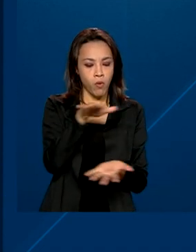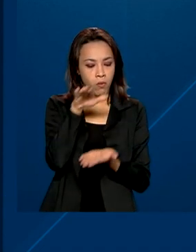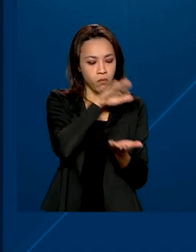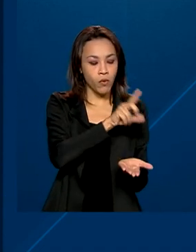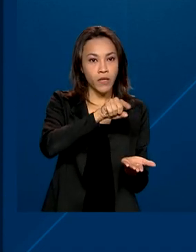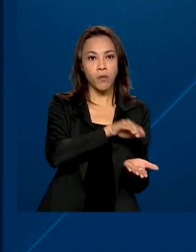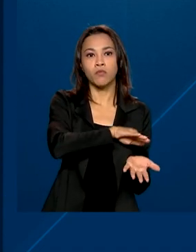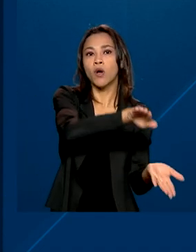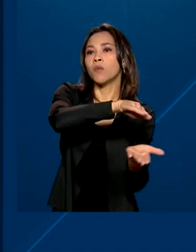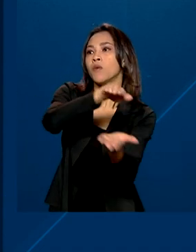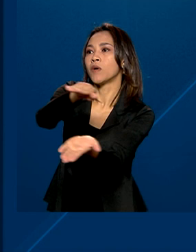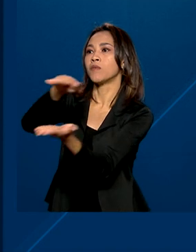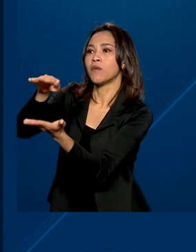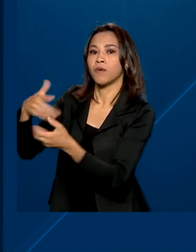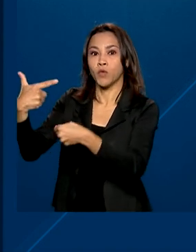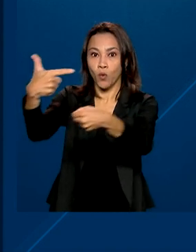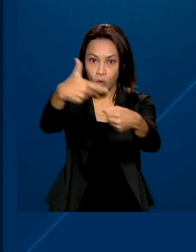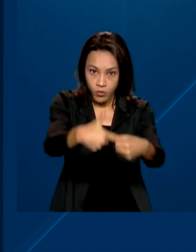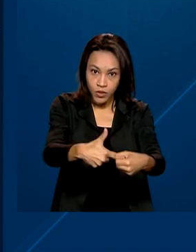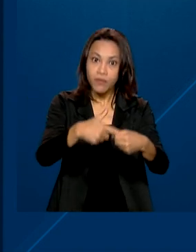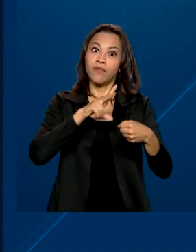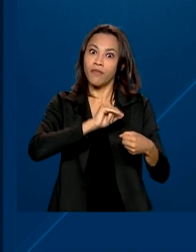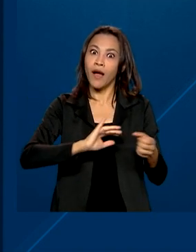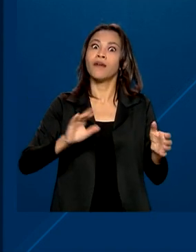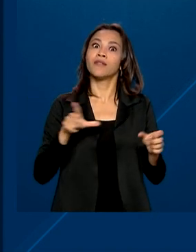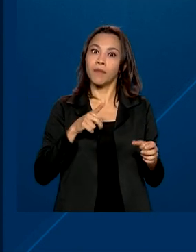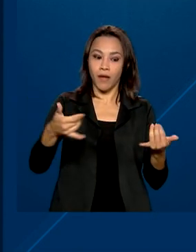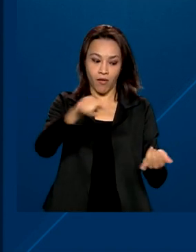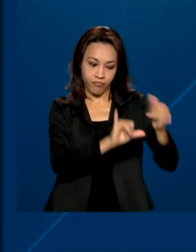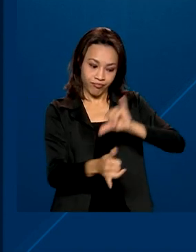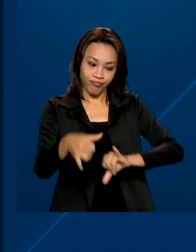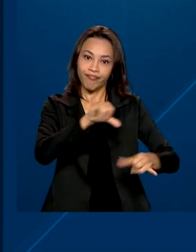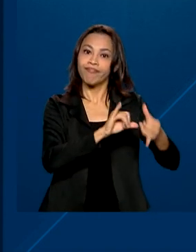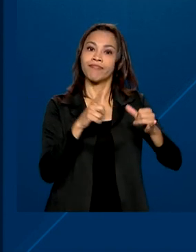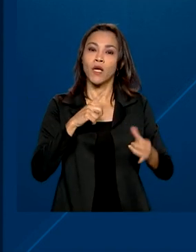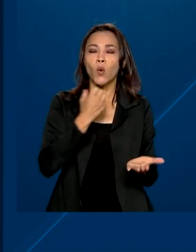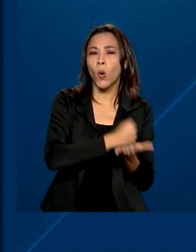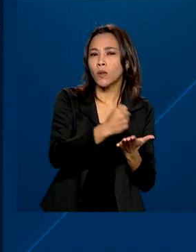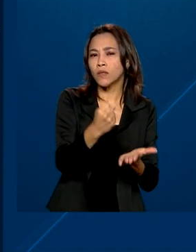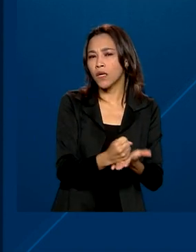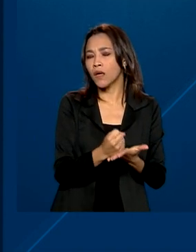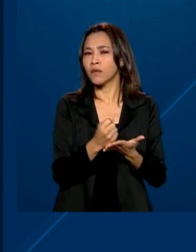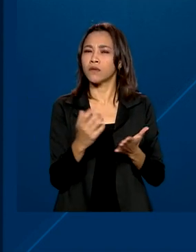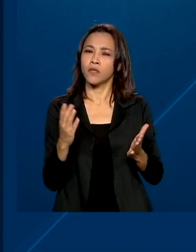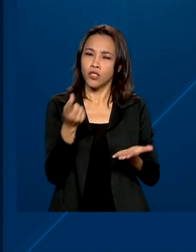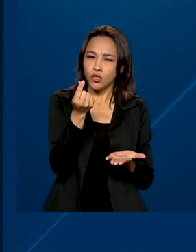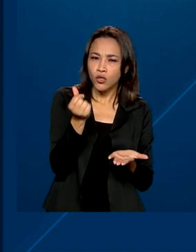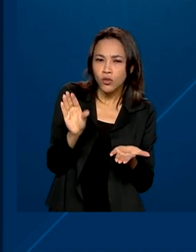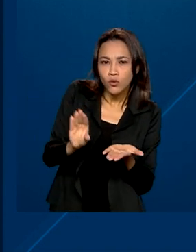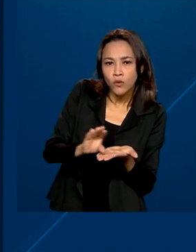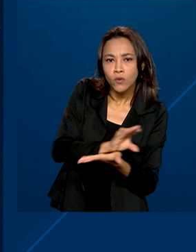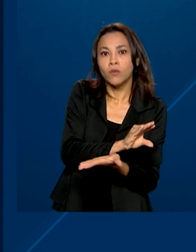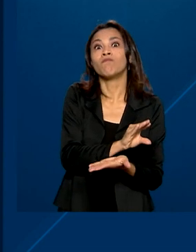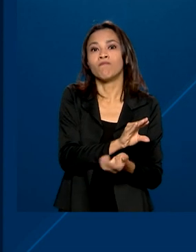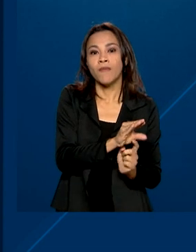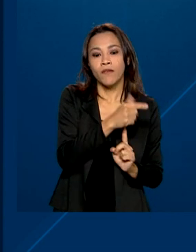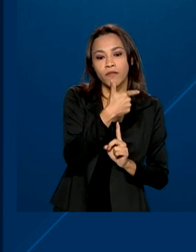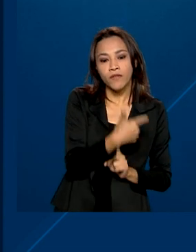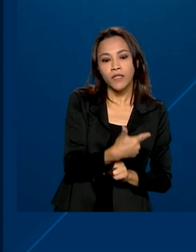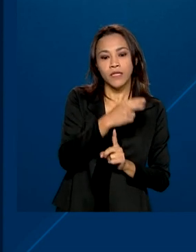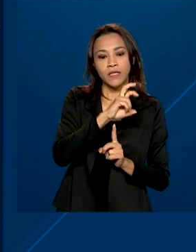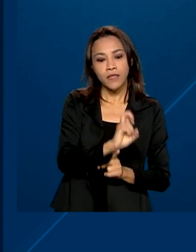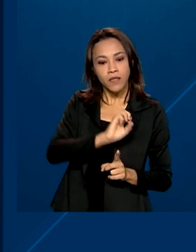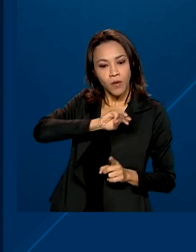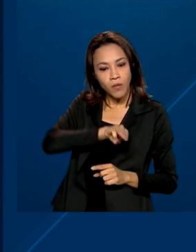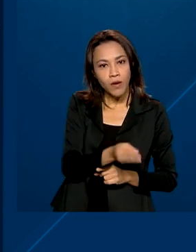de combustível, vai movimentar produtos químicos. O contrato prevê investimentos de 25 milhões